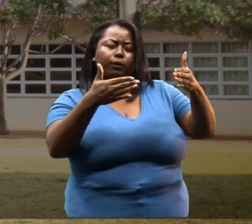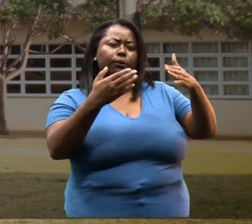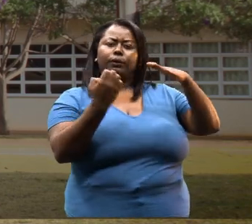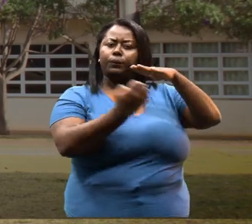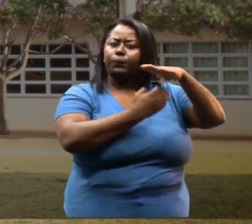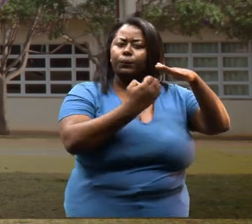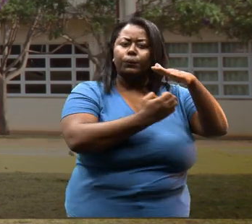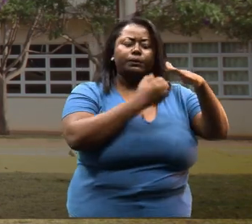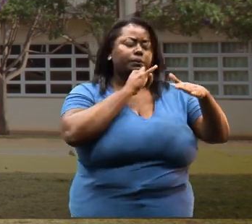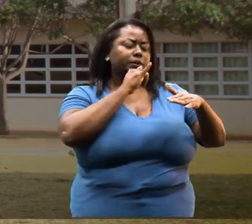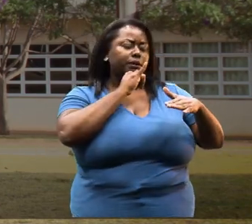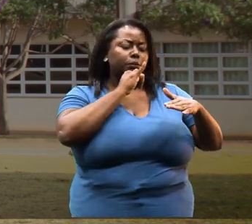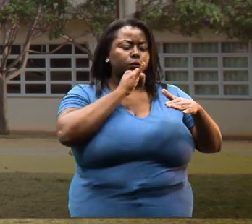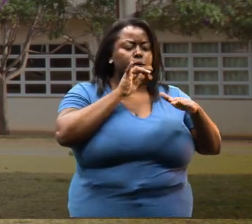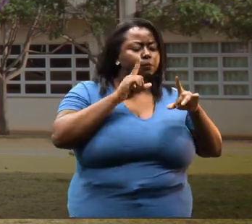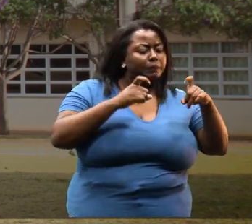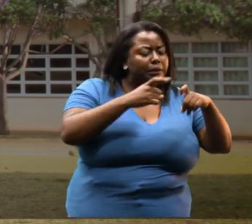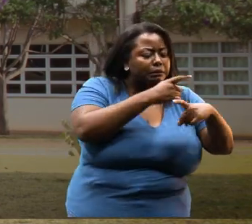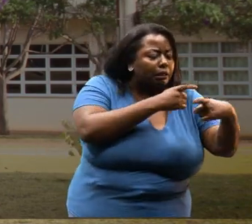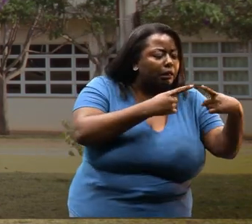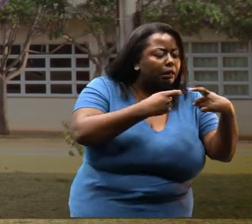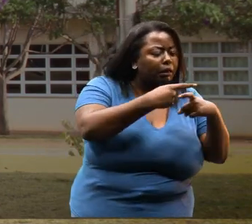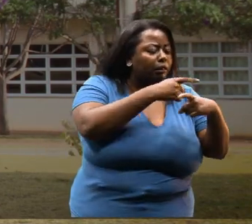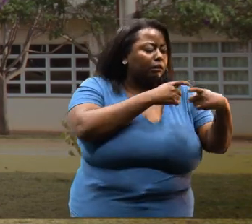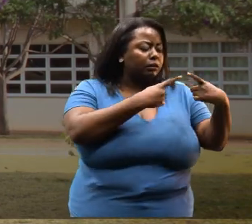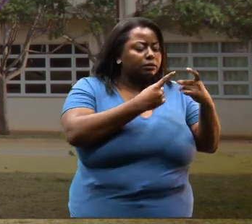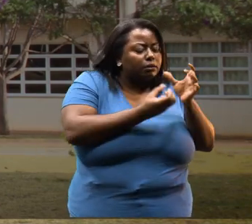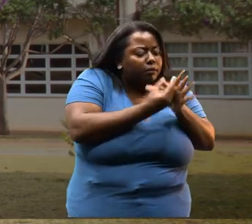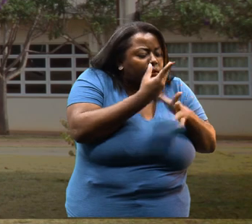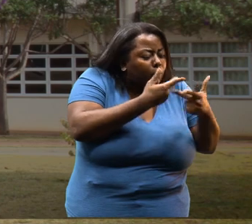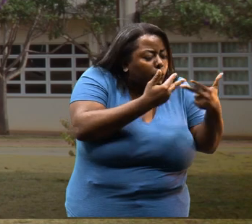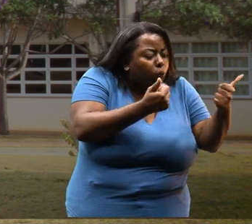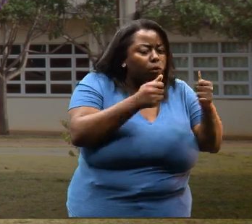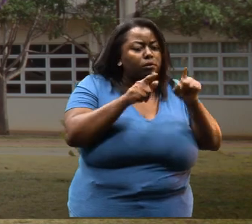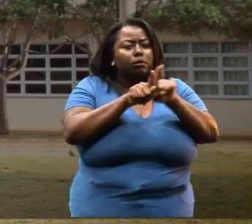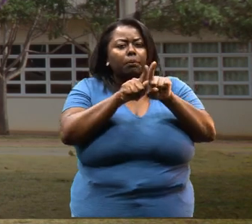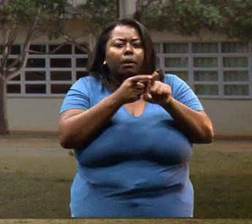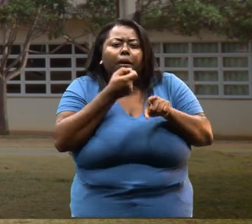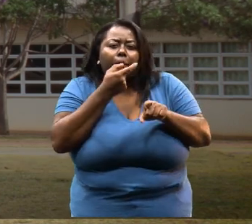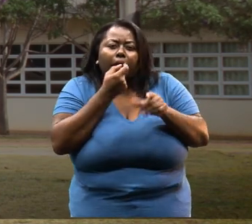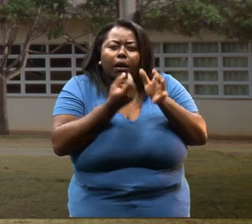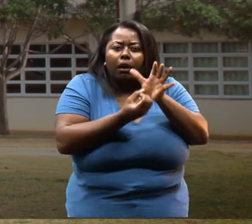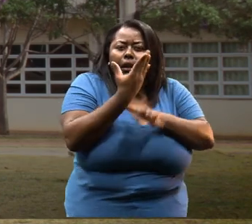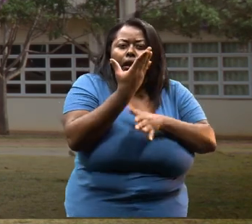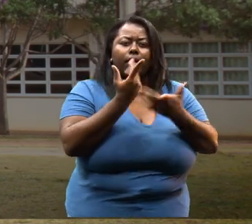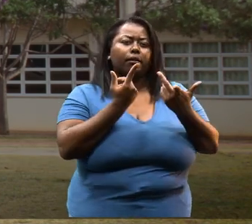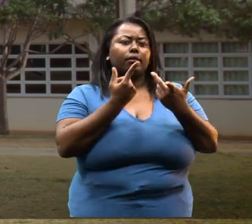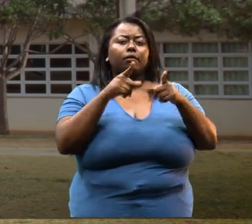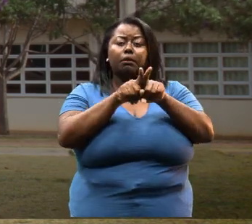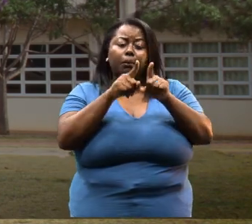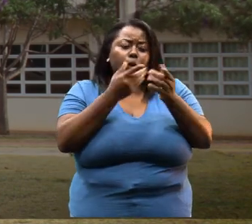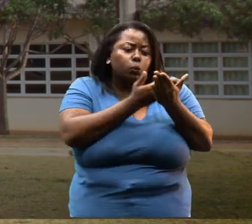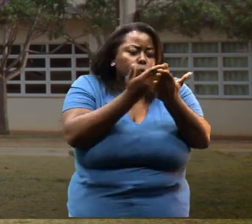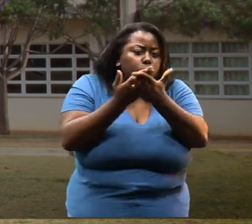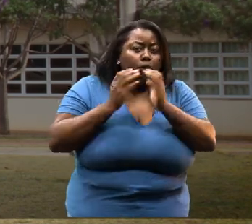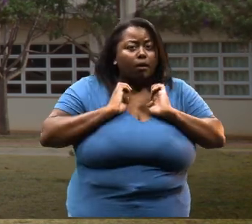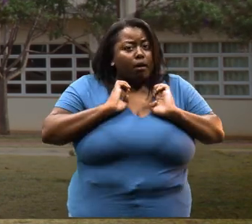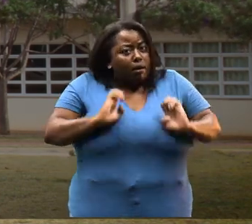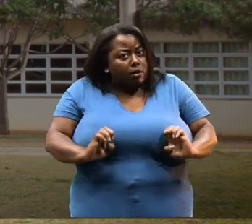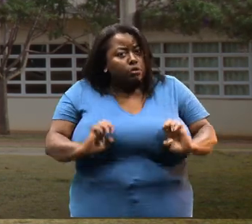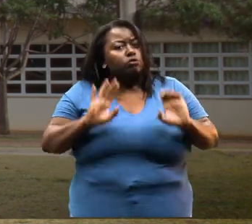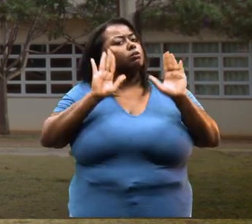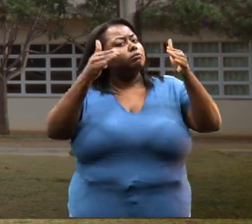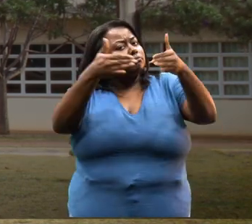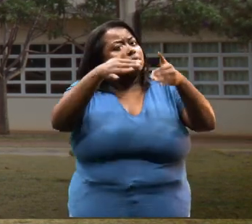mais voltadas à indústria mesmo, como as questões de bactérias se produzir alguma coisa, questão do desenvolvimento de medicamento, questão de também estudos